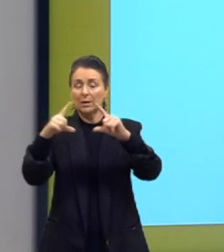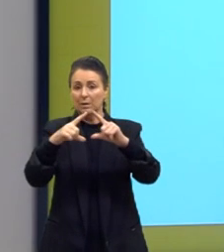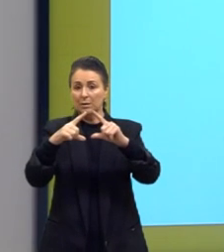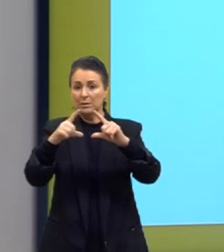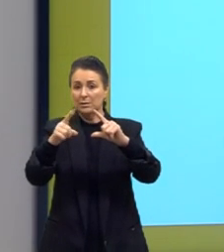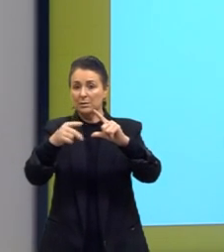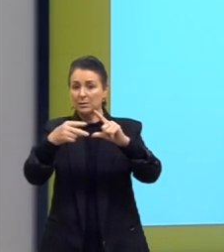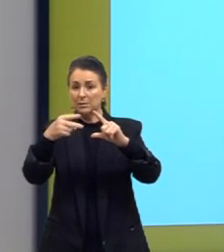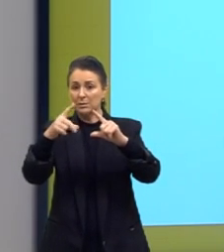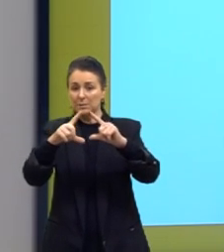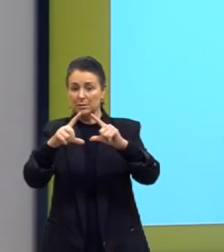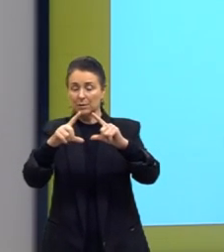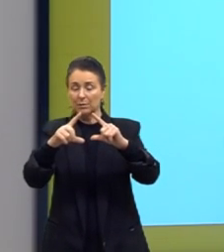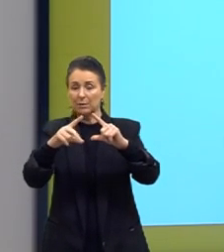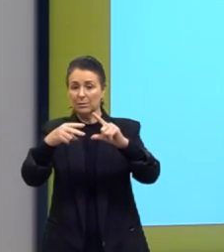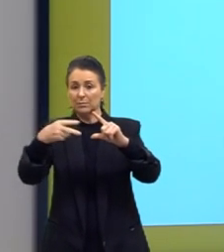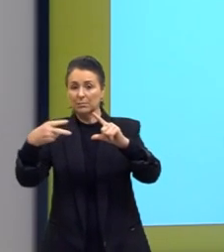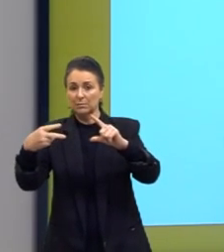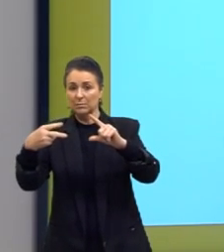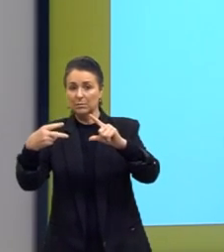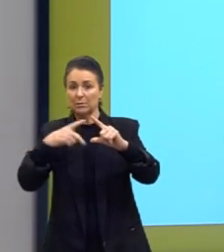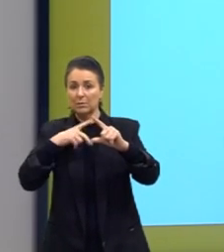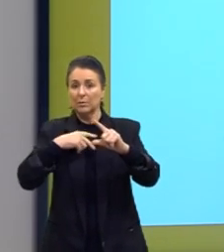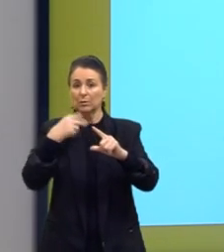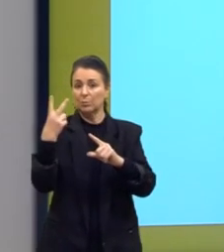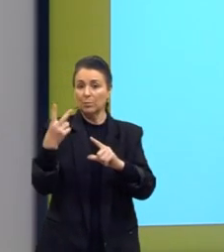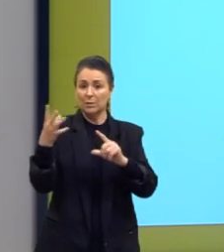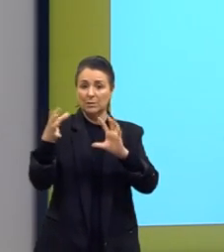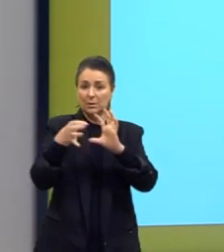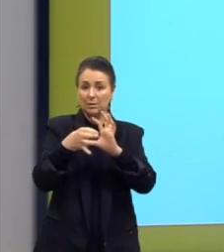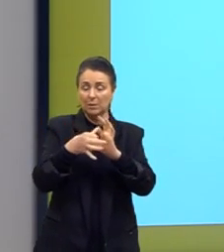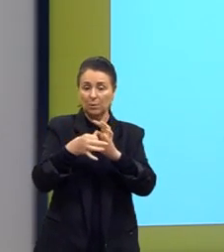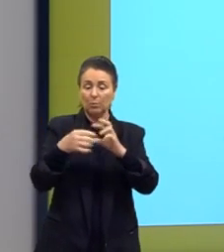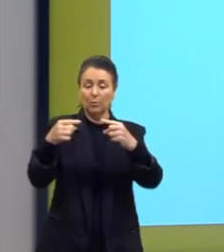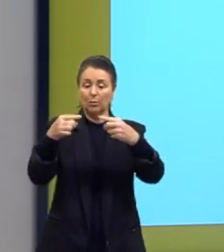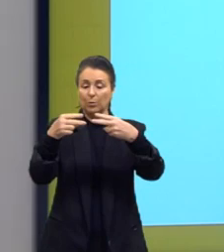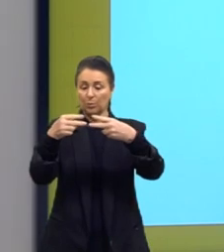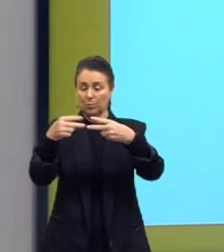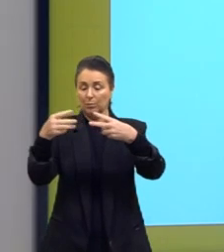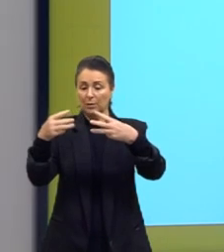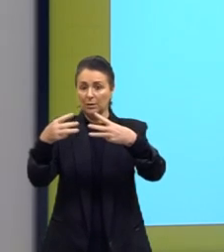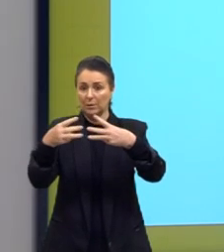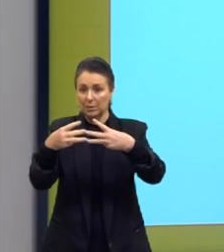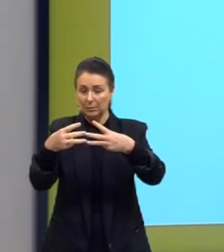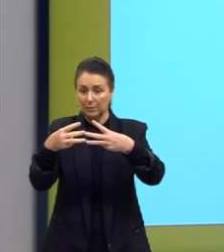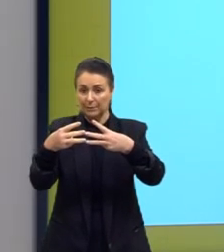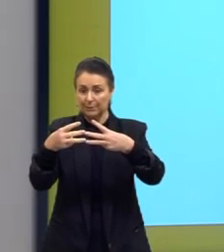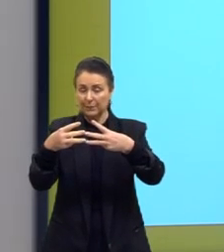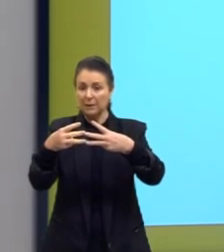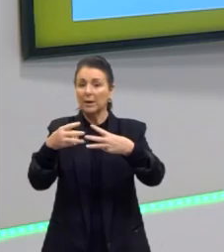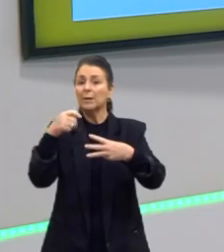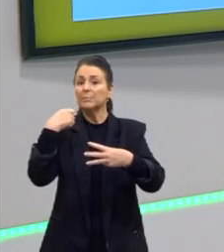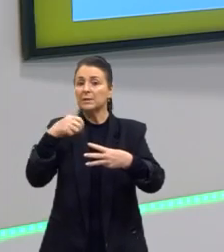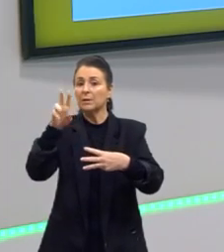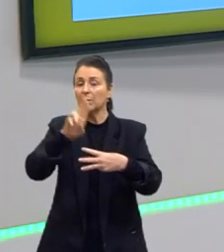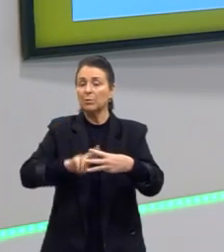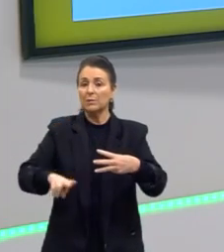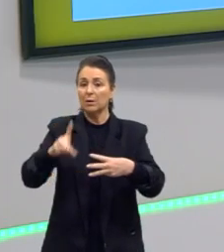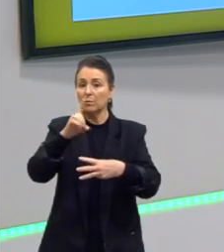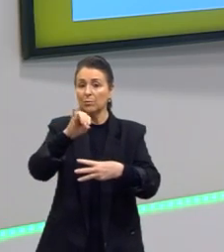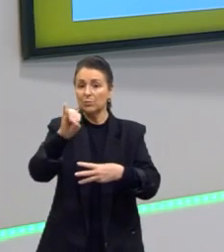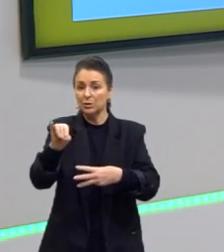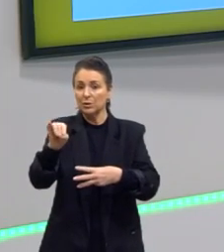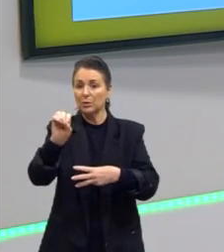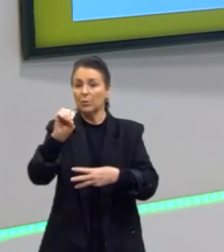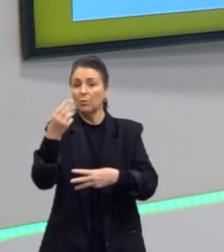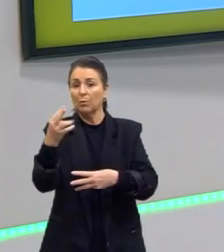tem duas ou três, ligação dupla ou tripla, tá? Lembrando que a cadeia é insaturada. Eu tenho que usar o DI ou o